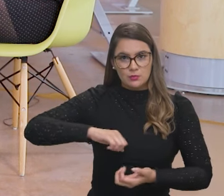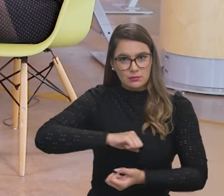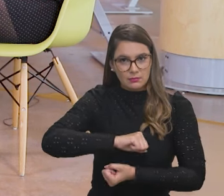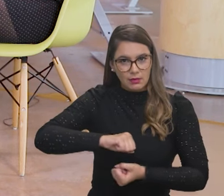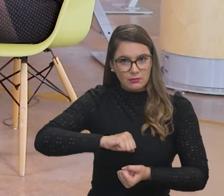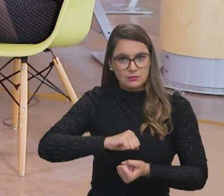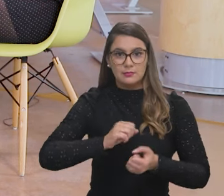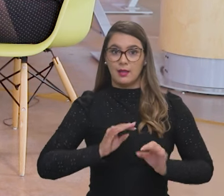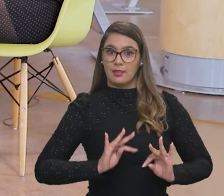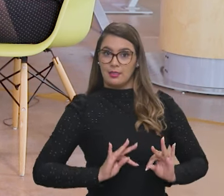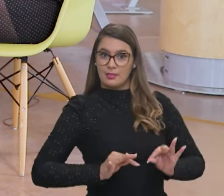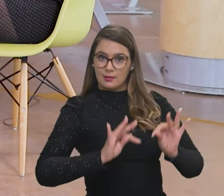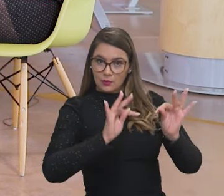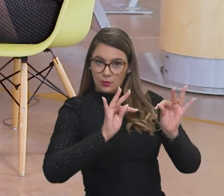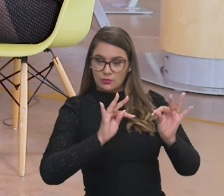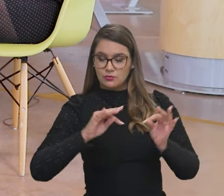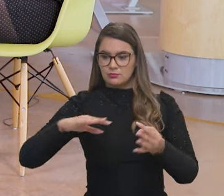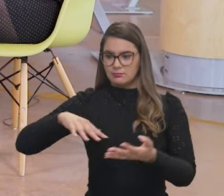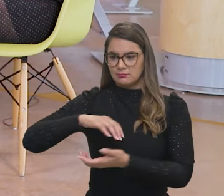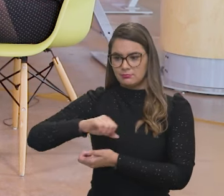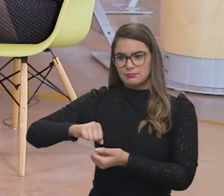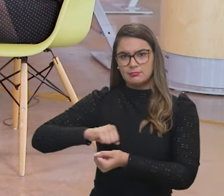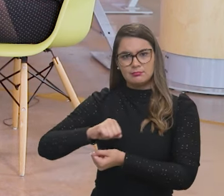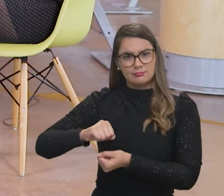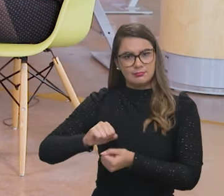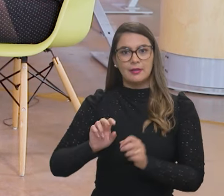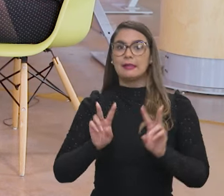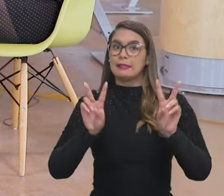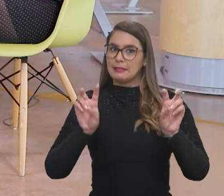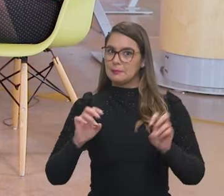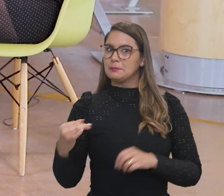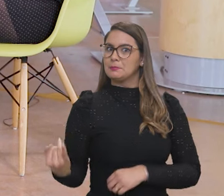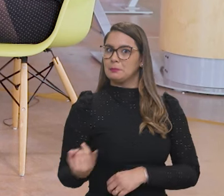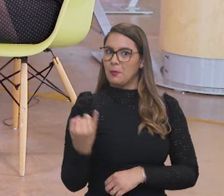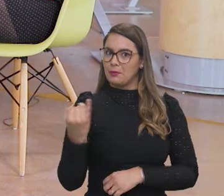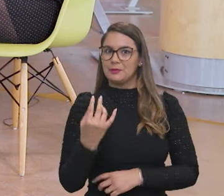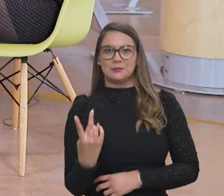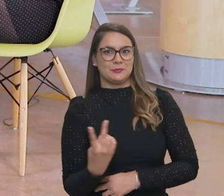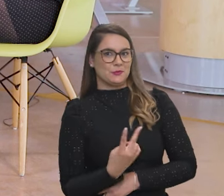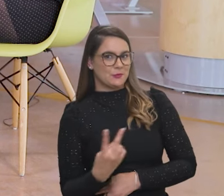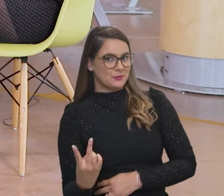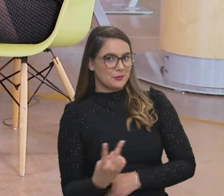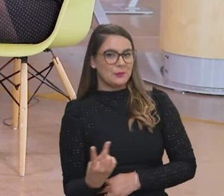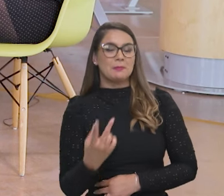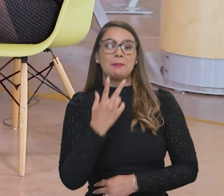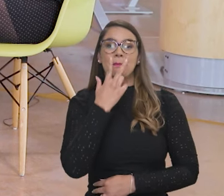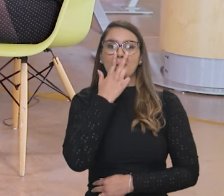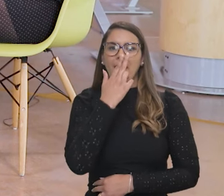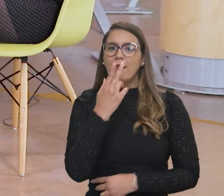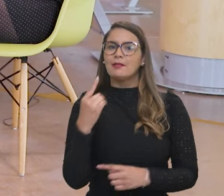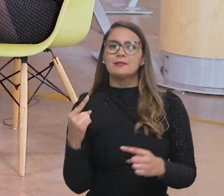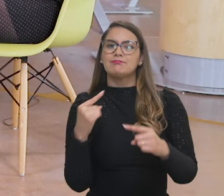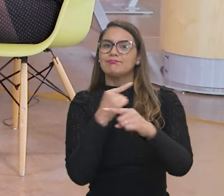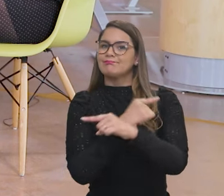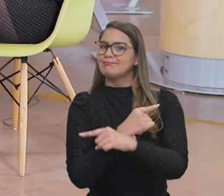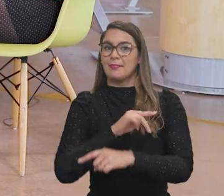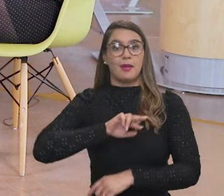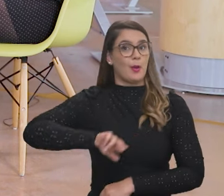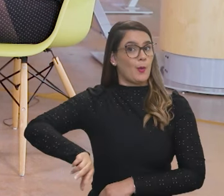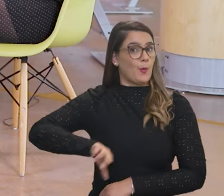Sustentável. Tecnologia e sustentabilidade são dois temas importantíssimos que podem até parecer